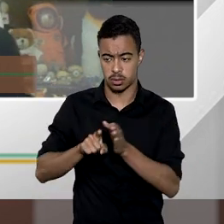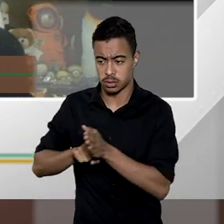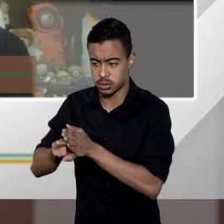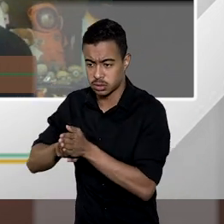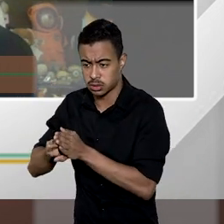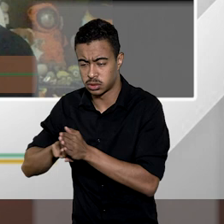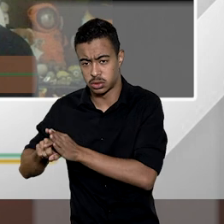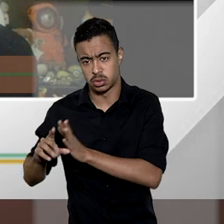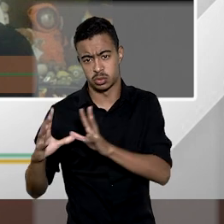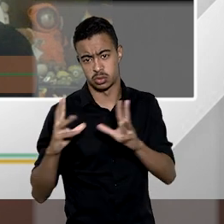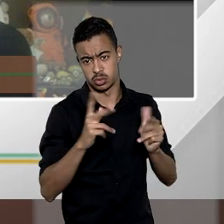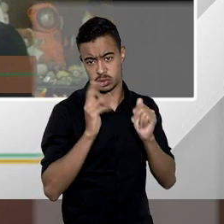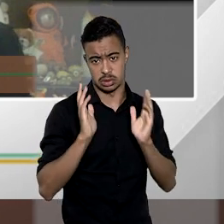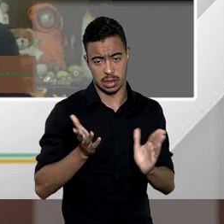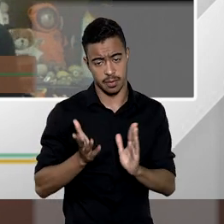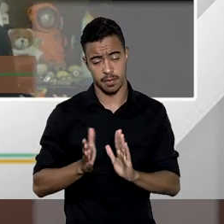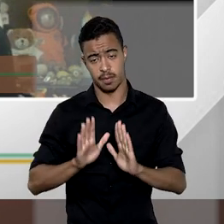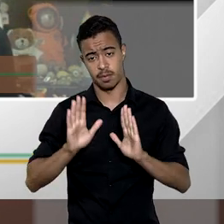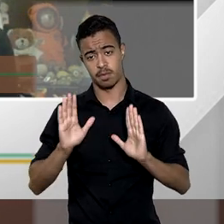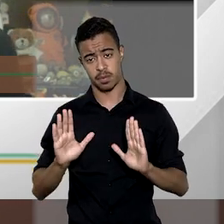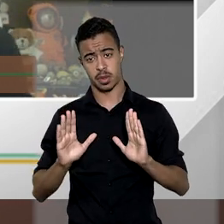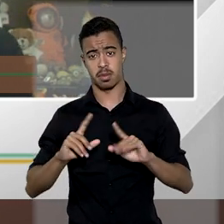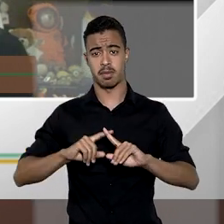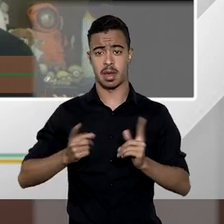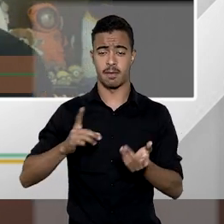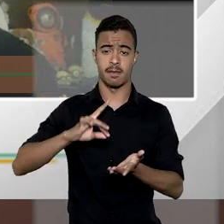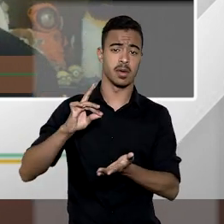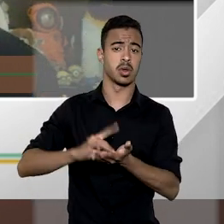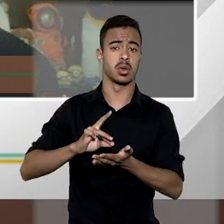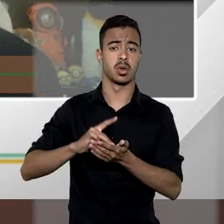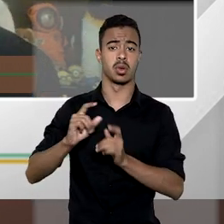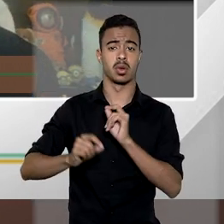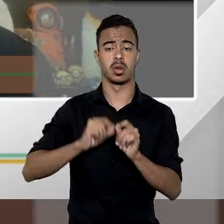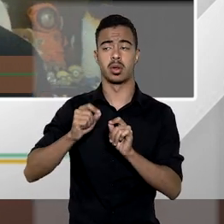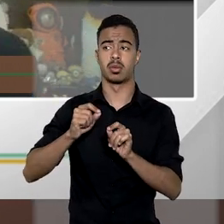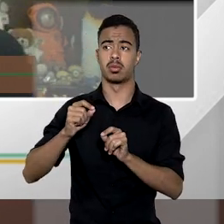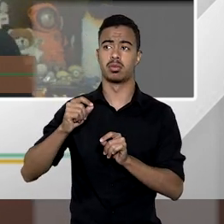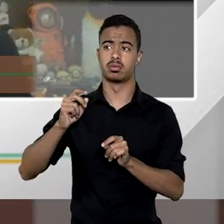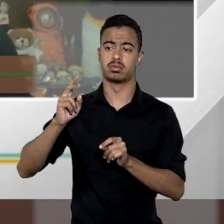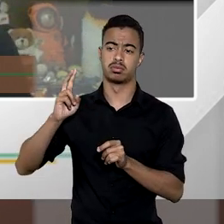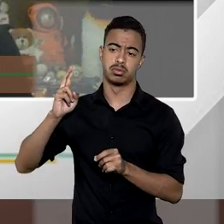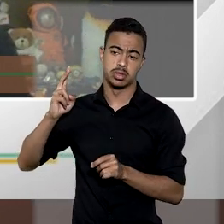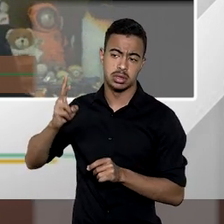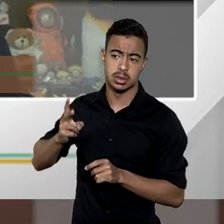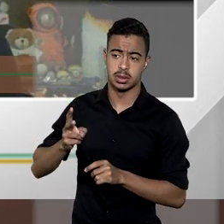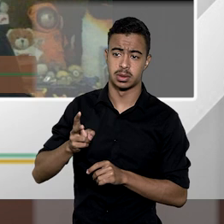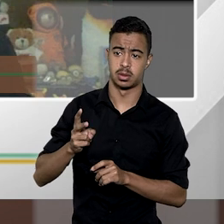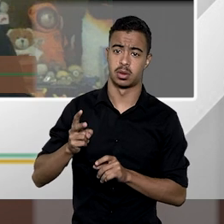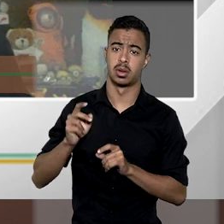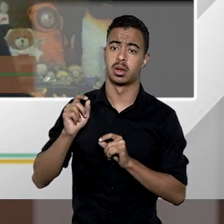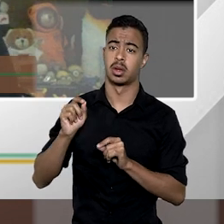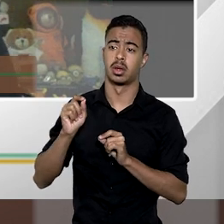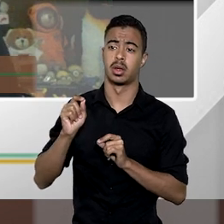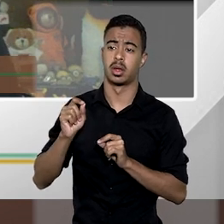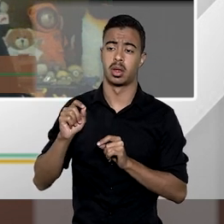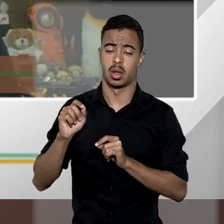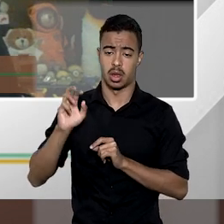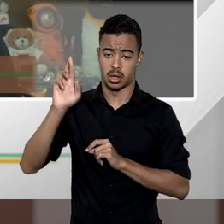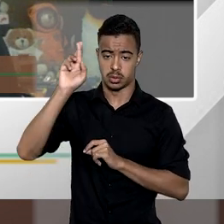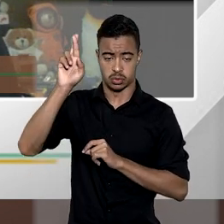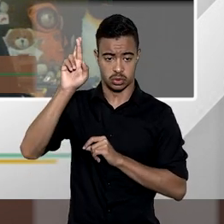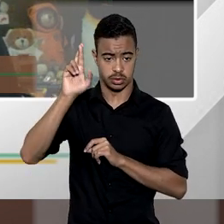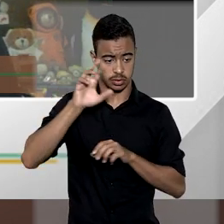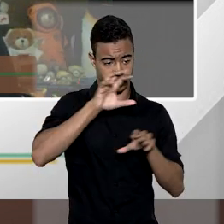apurado aquilo que lhe cabe entretanto a verdade é que frequentemente o autor das ações de